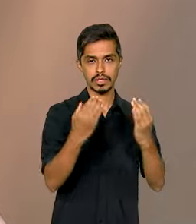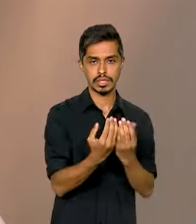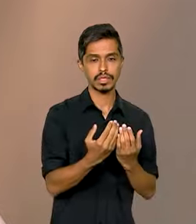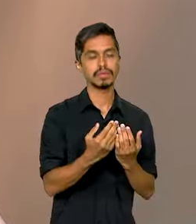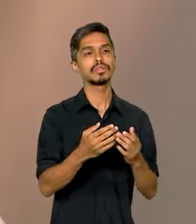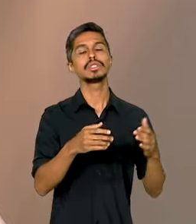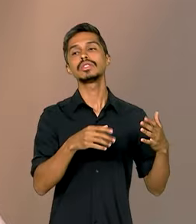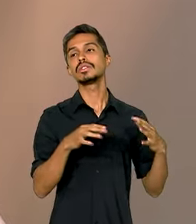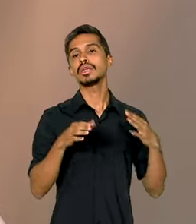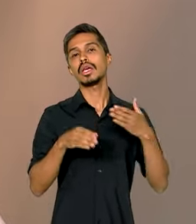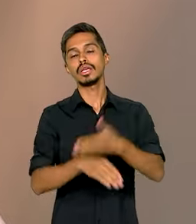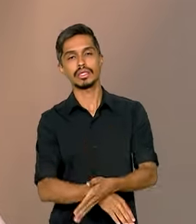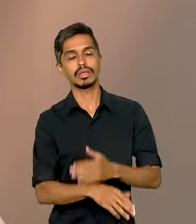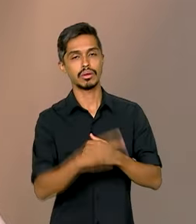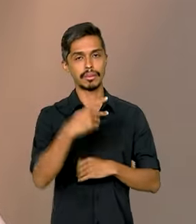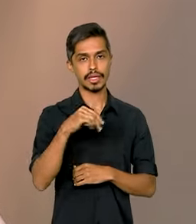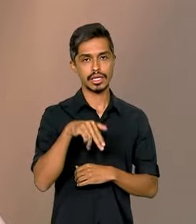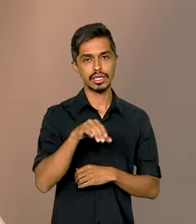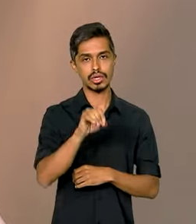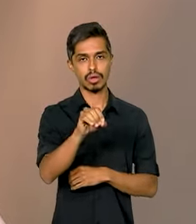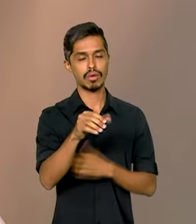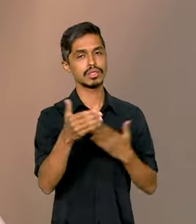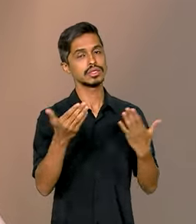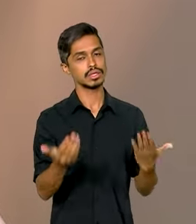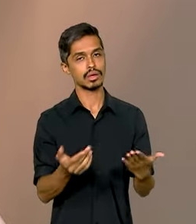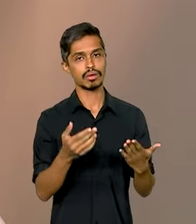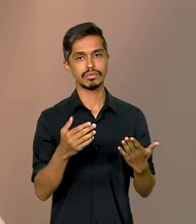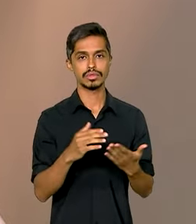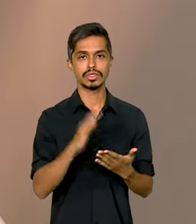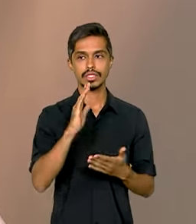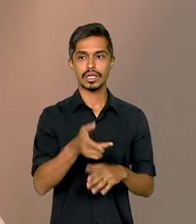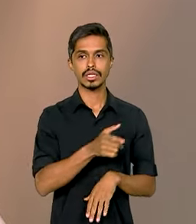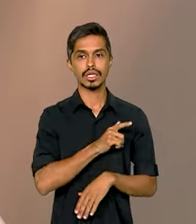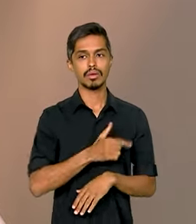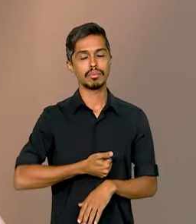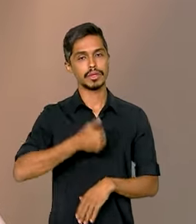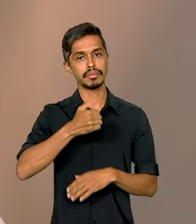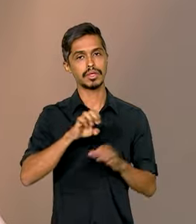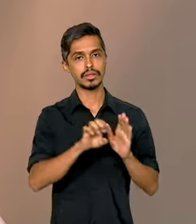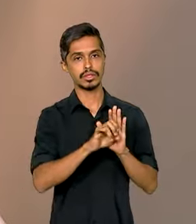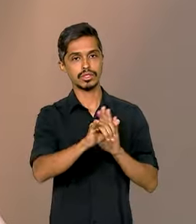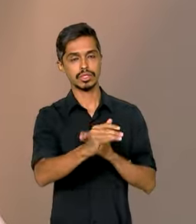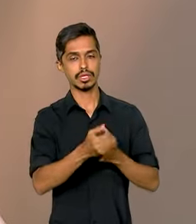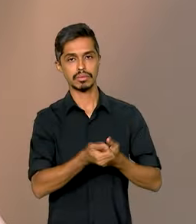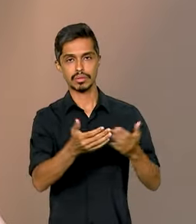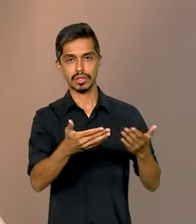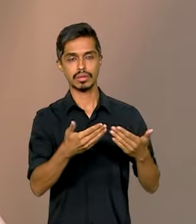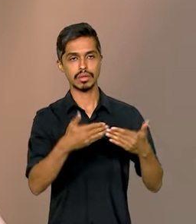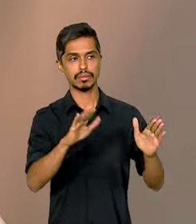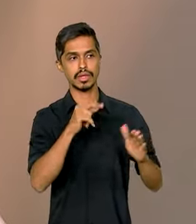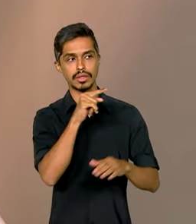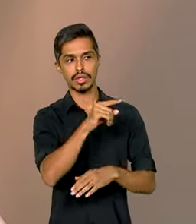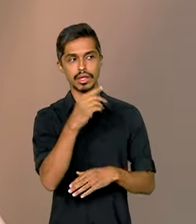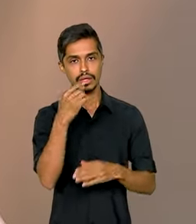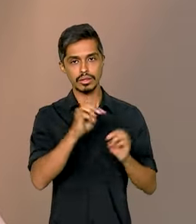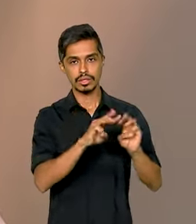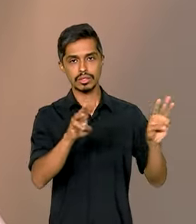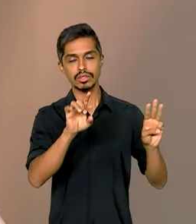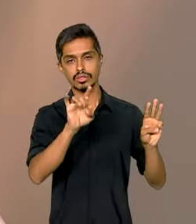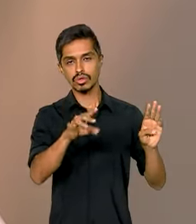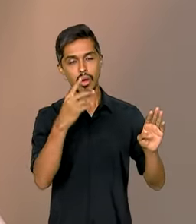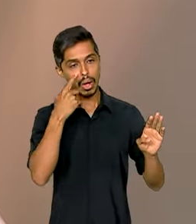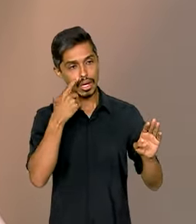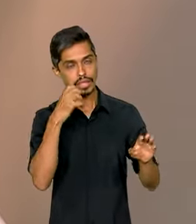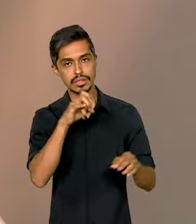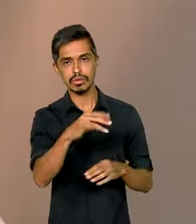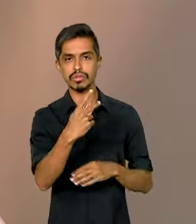entraram nesse PNO e já tem o primeiro edital disponível lá no site. É só olhar se o seu município